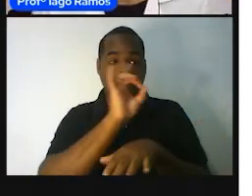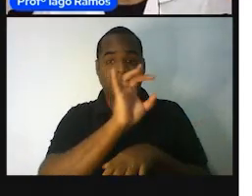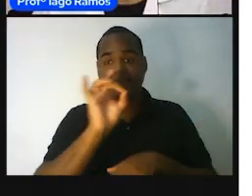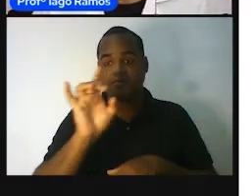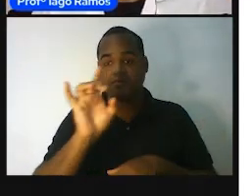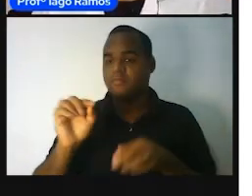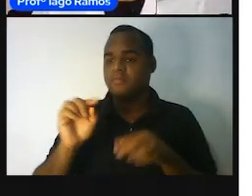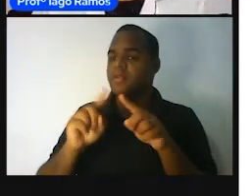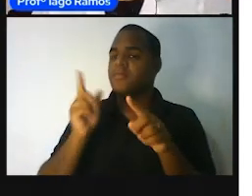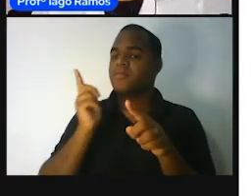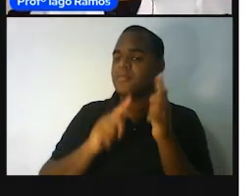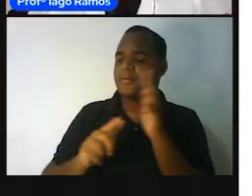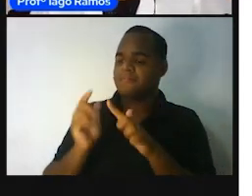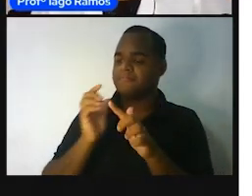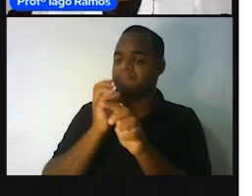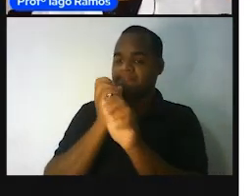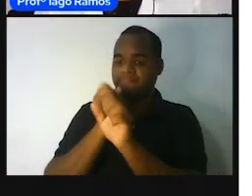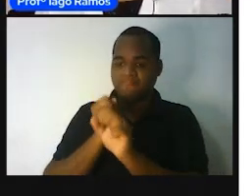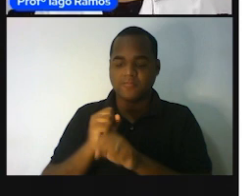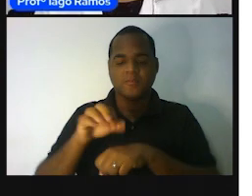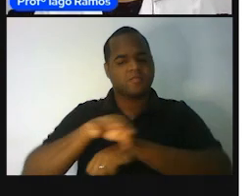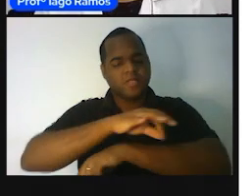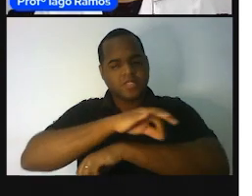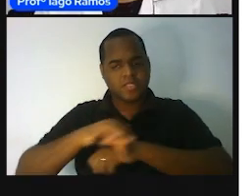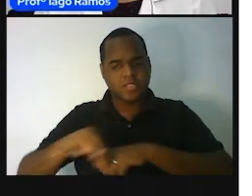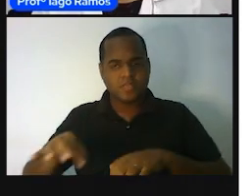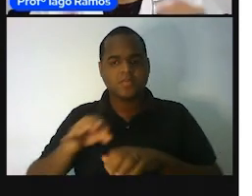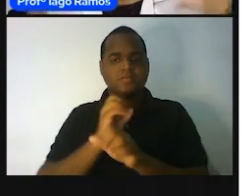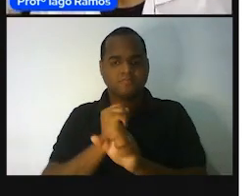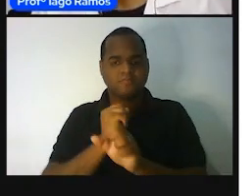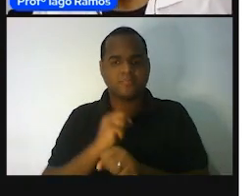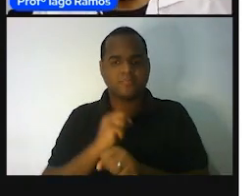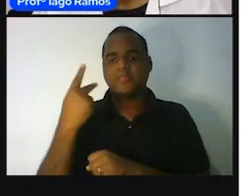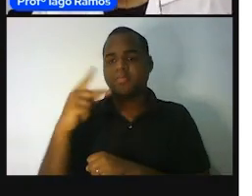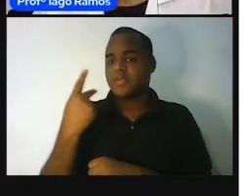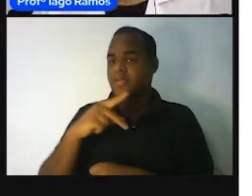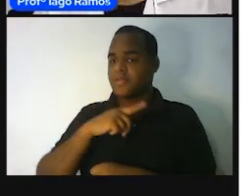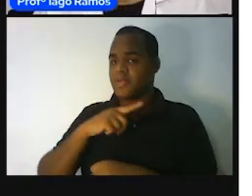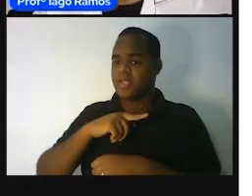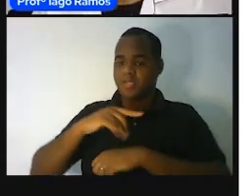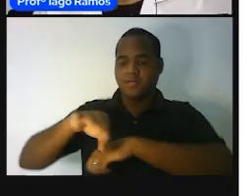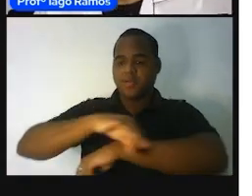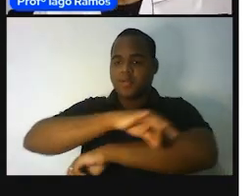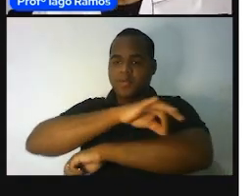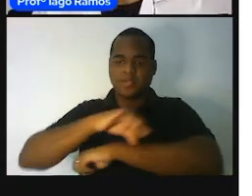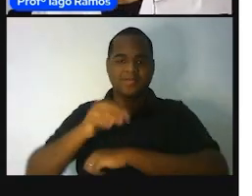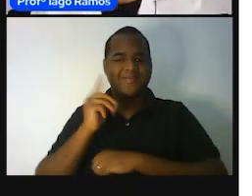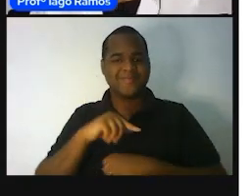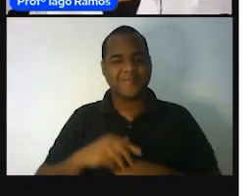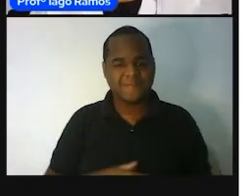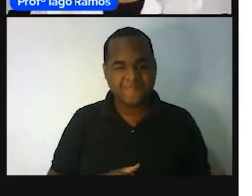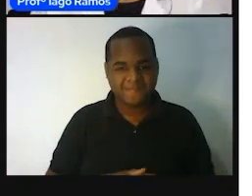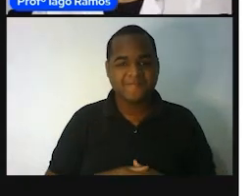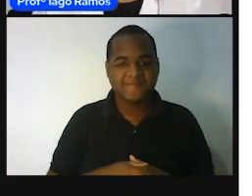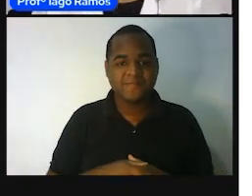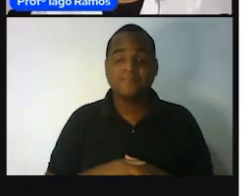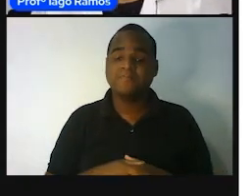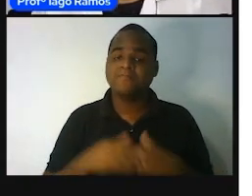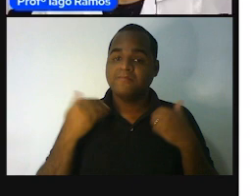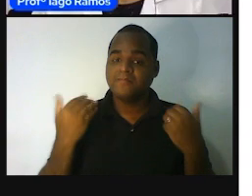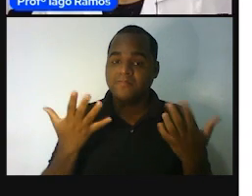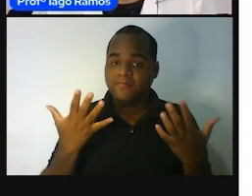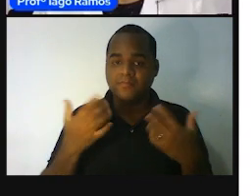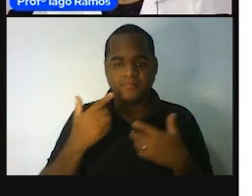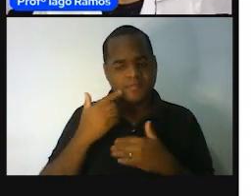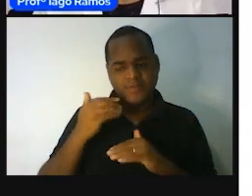medir as coisas. Cada um desenvolveu o seu sistema de medir, tá? Só que isso foi